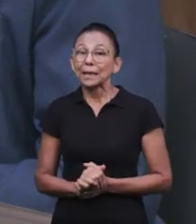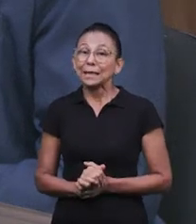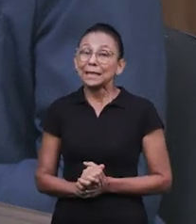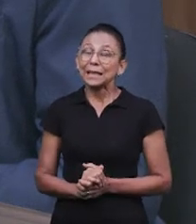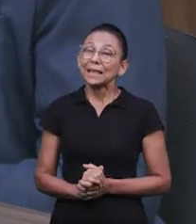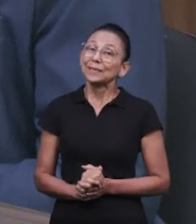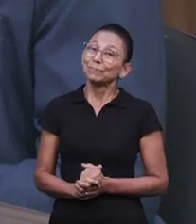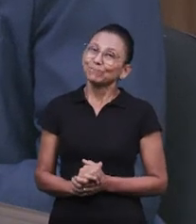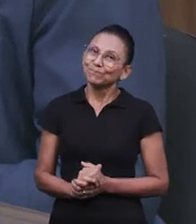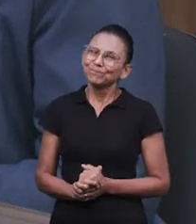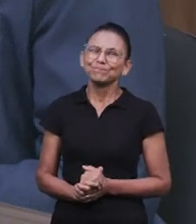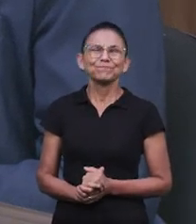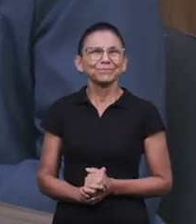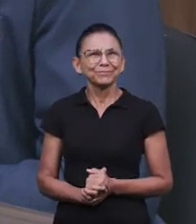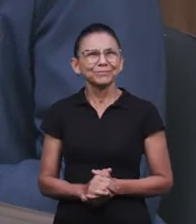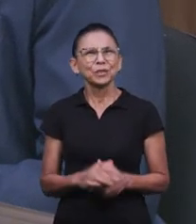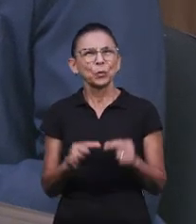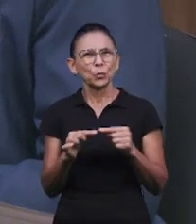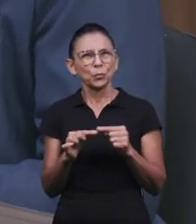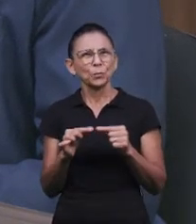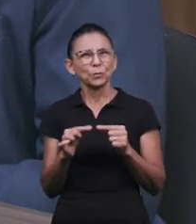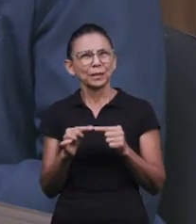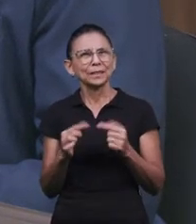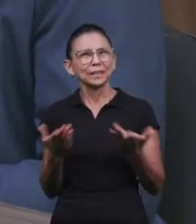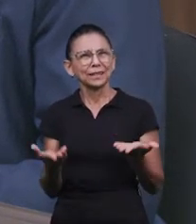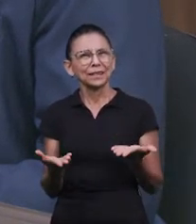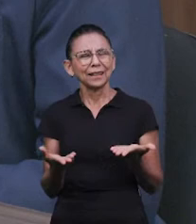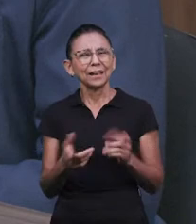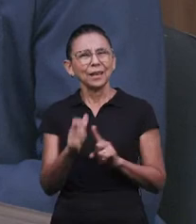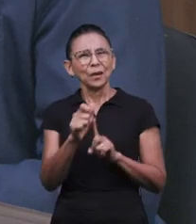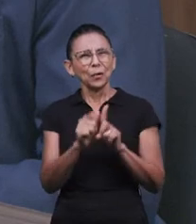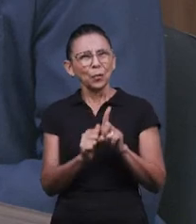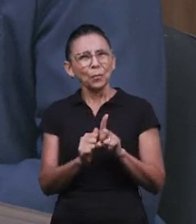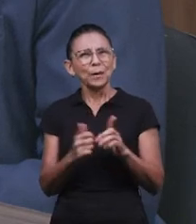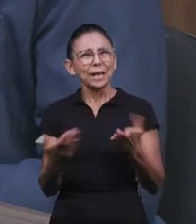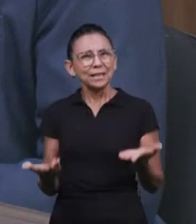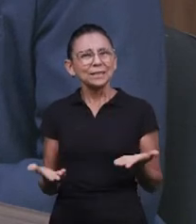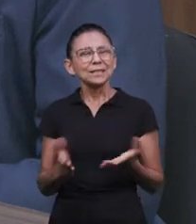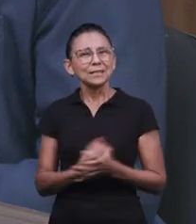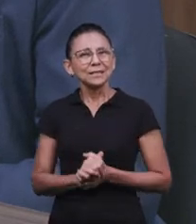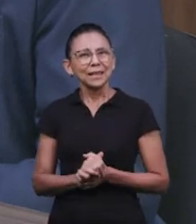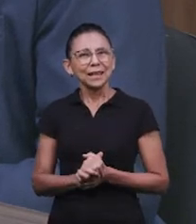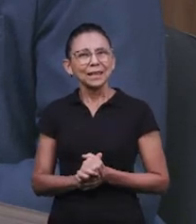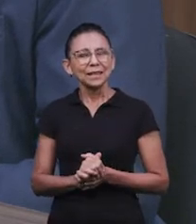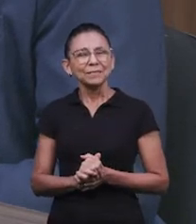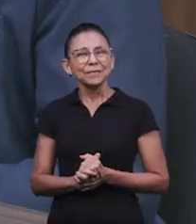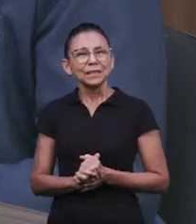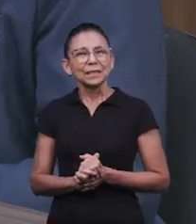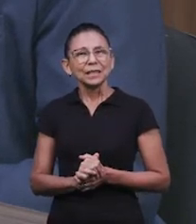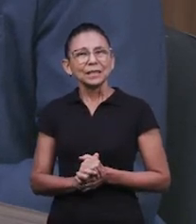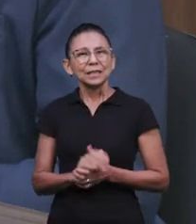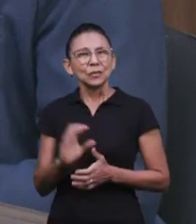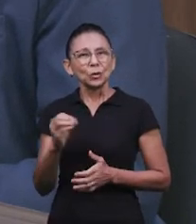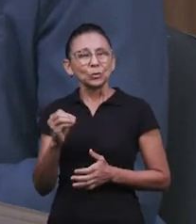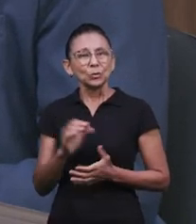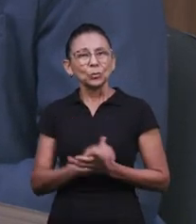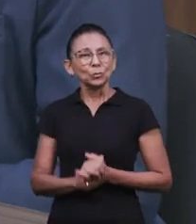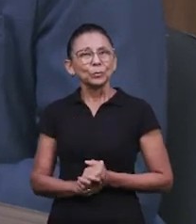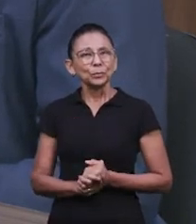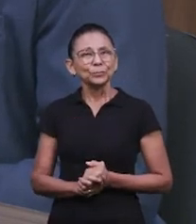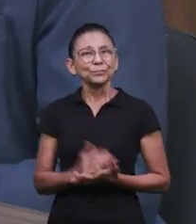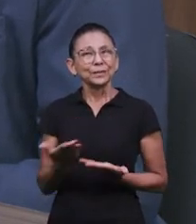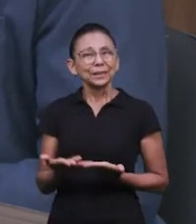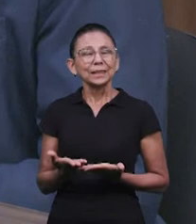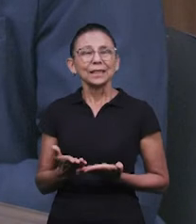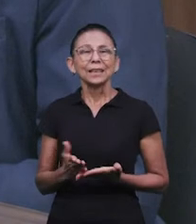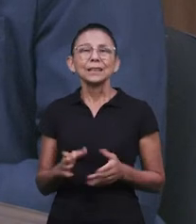com a reforma protestante, né? Veja só, ele marcava exatamente o fim da colheita do verão, nessa época aí, e